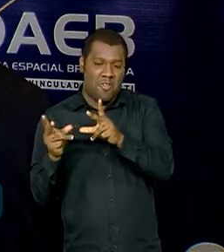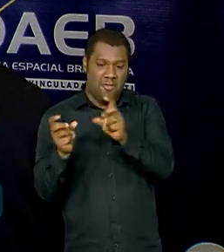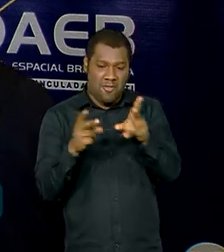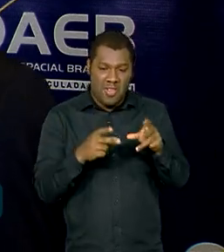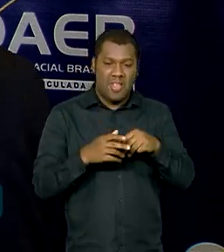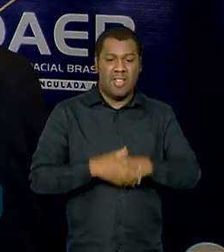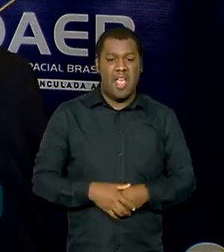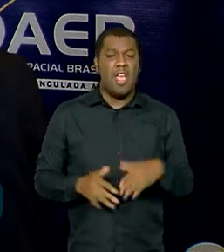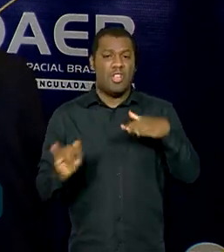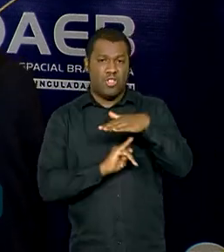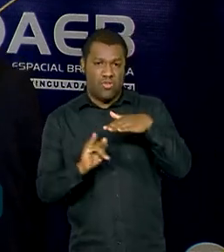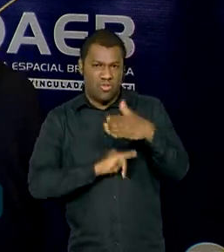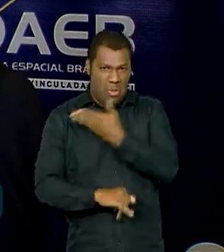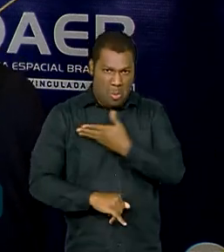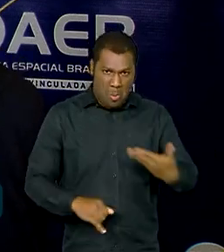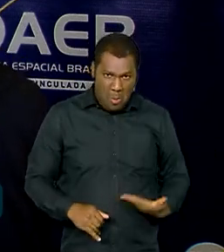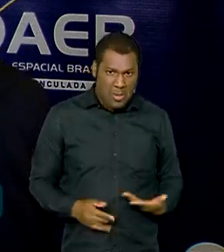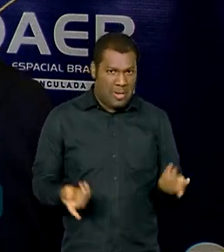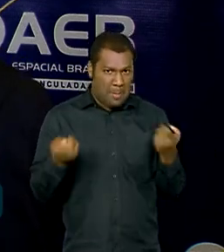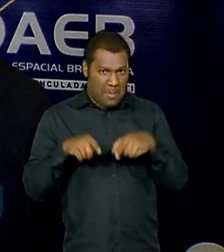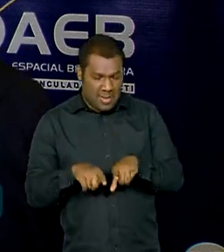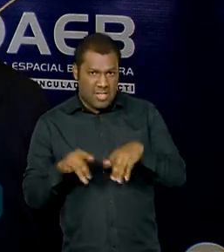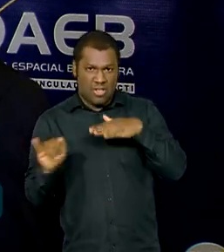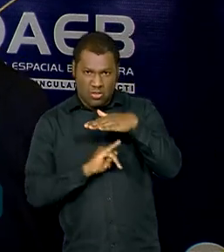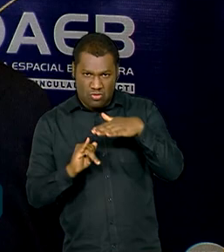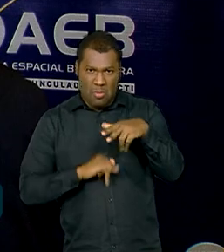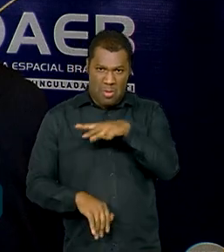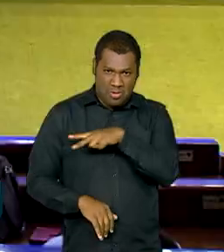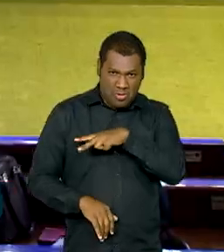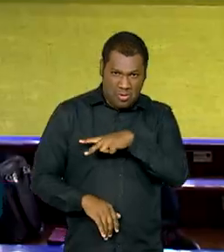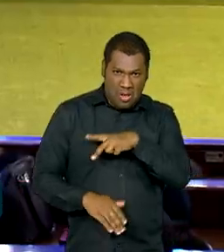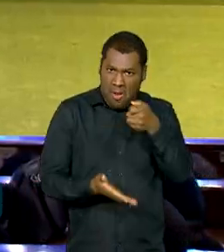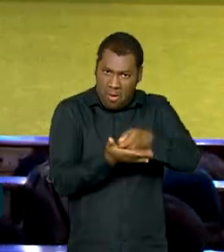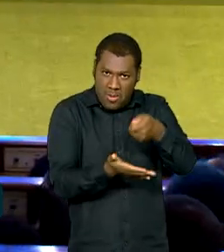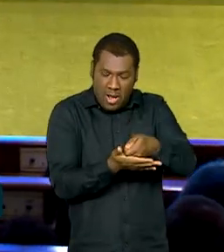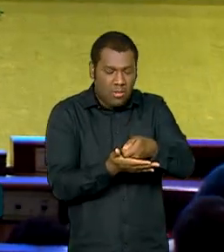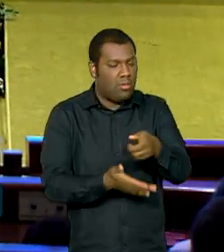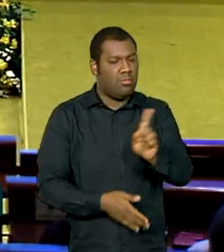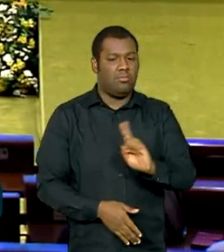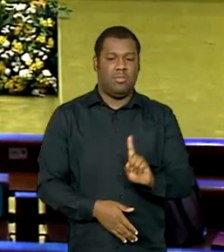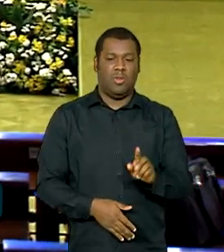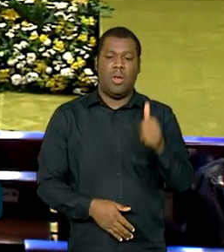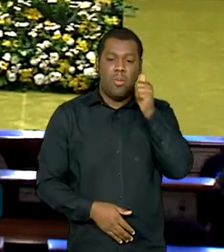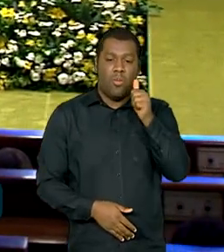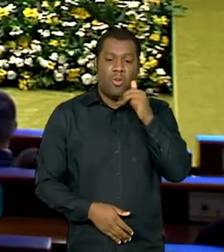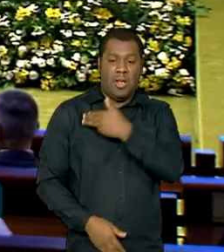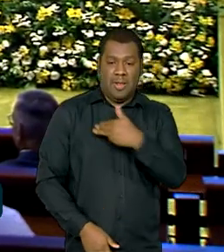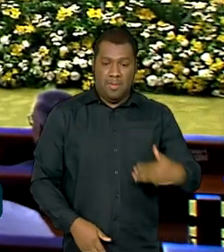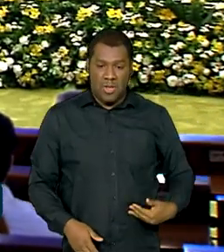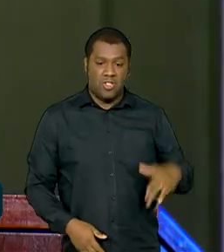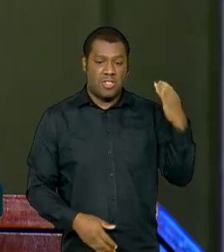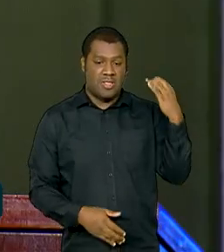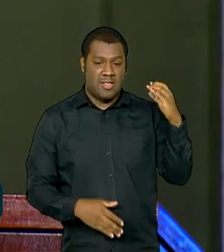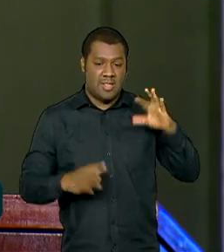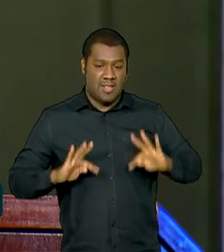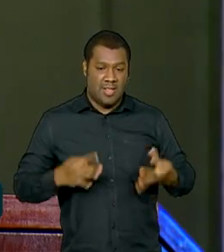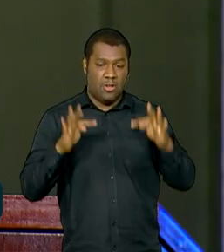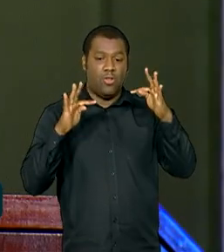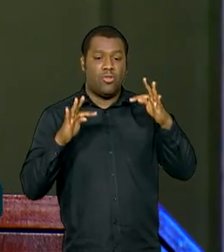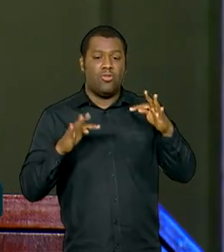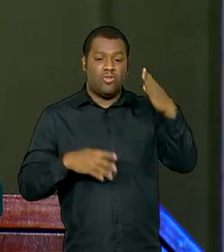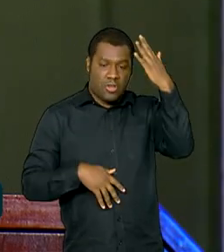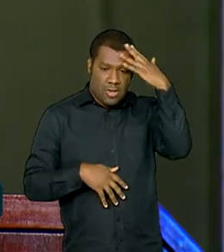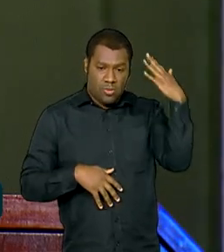público-privada. Ela pode acontecer em alguns casos, mas isso não é obrigatório. A ministra da Ciência, Tecnologia e Inovação, Luciana